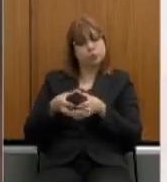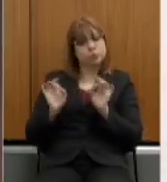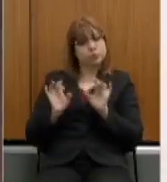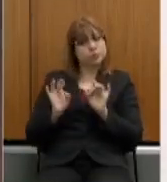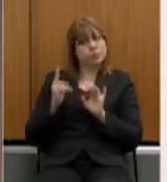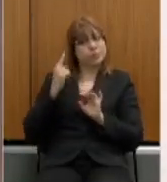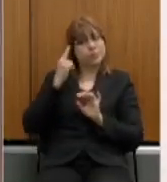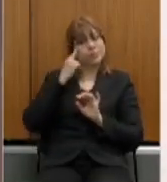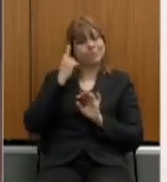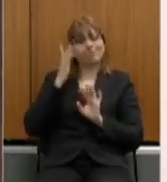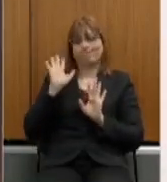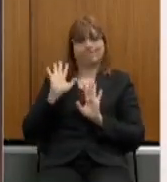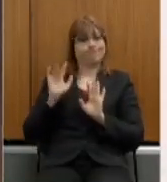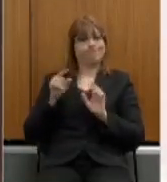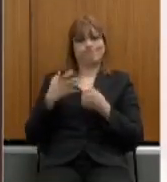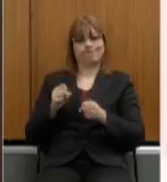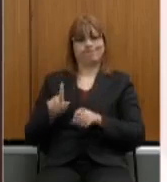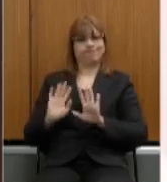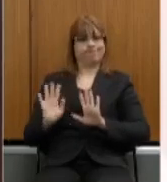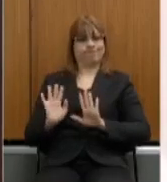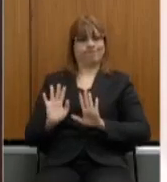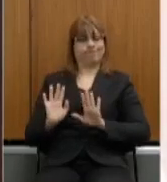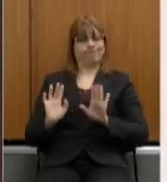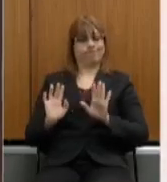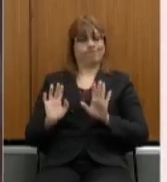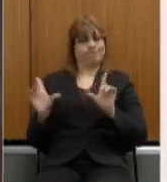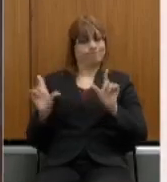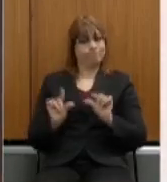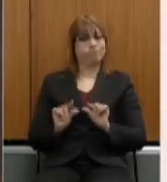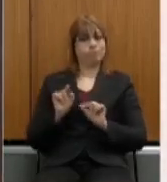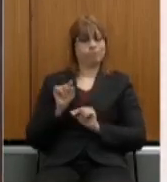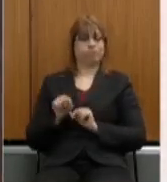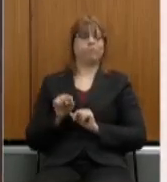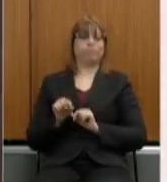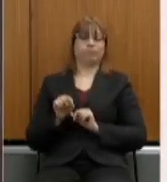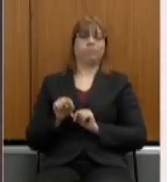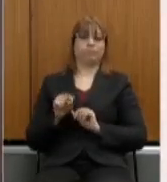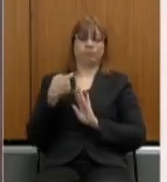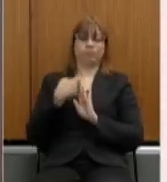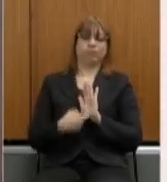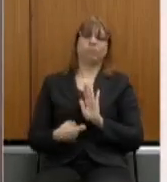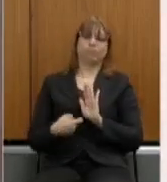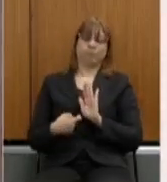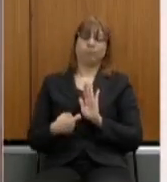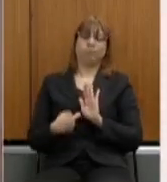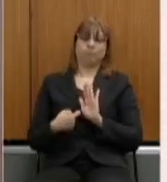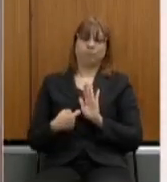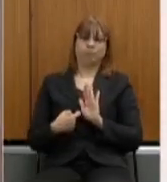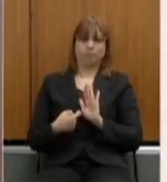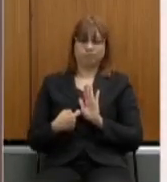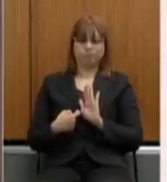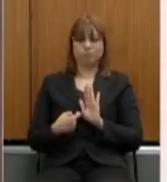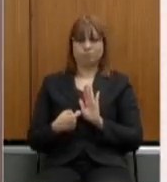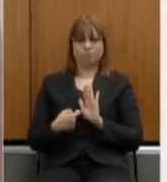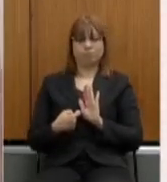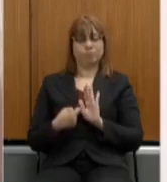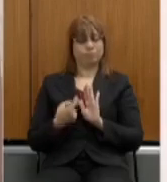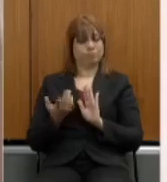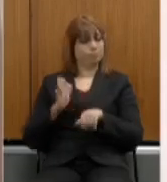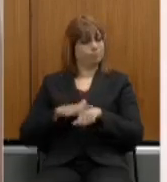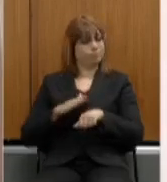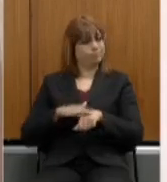atrás e já fazer uma certa limitação às opções das